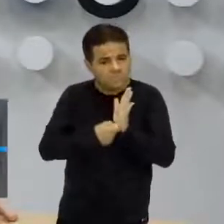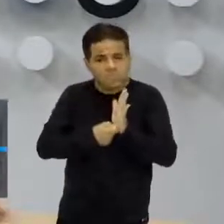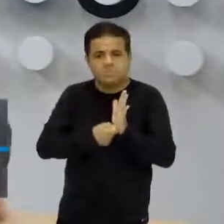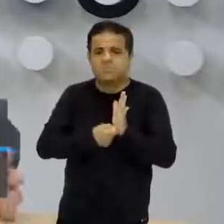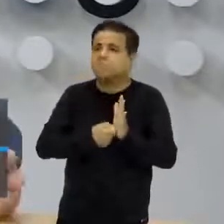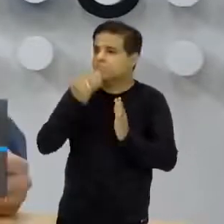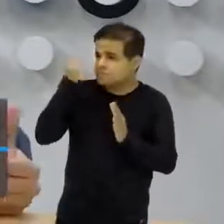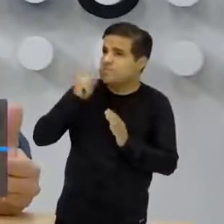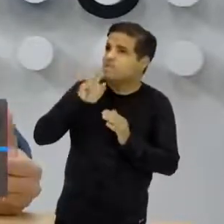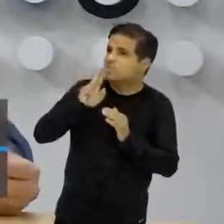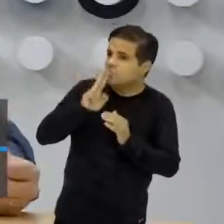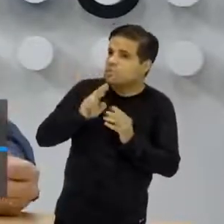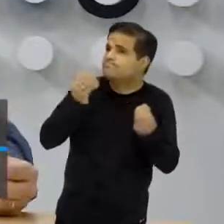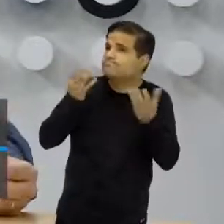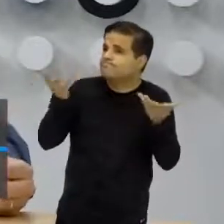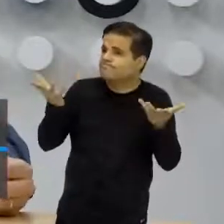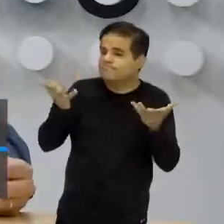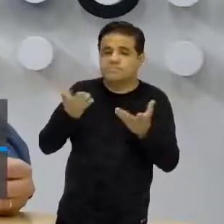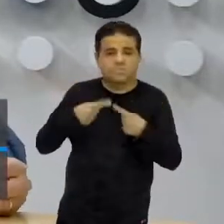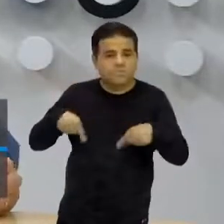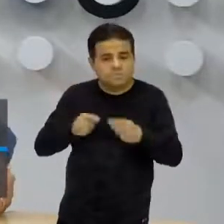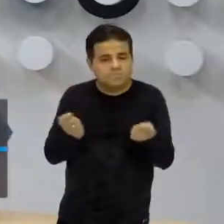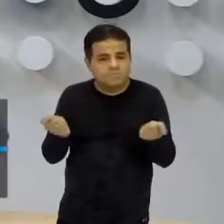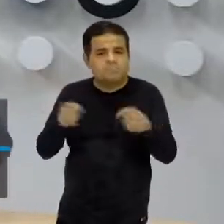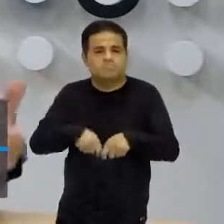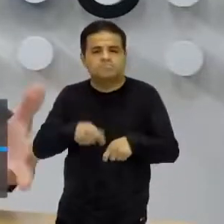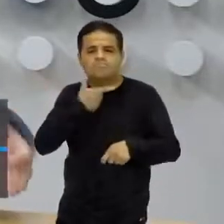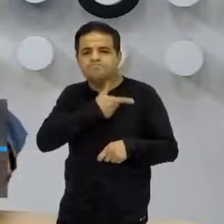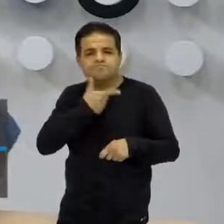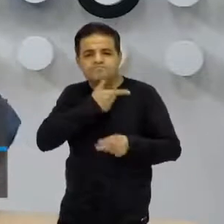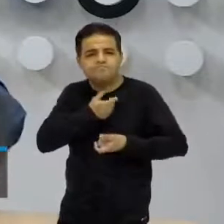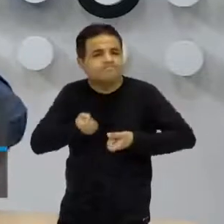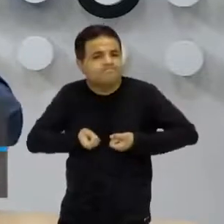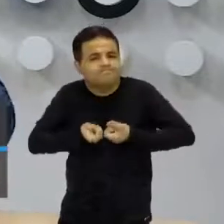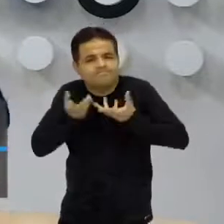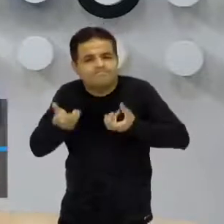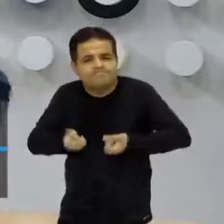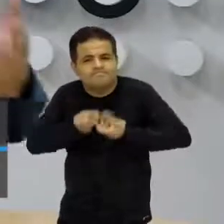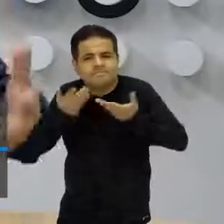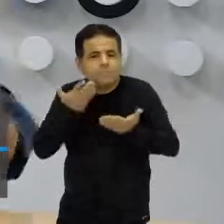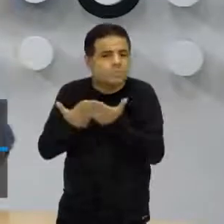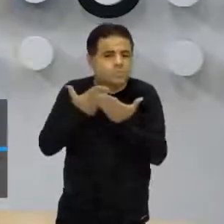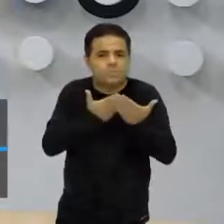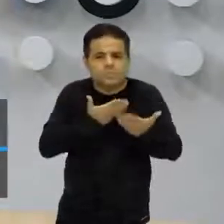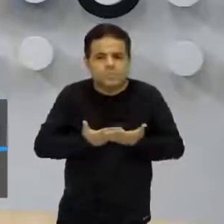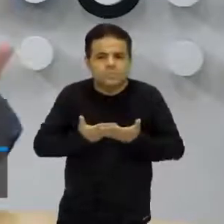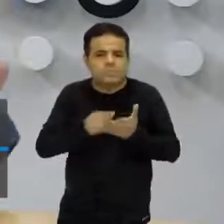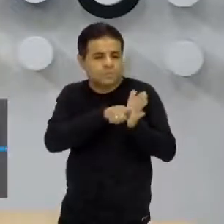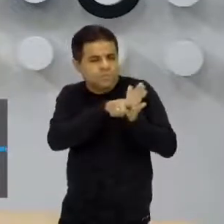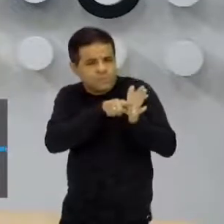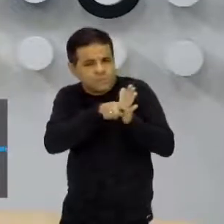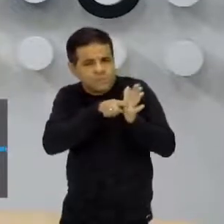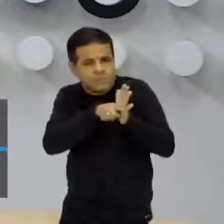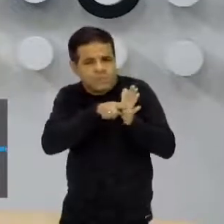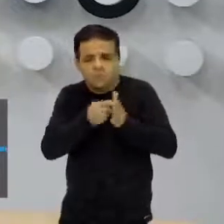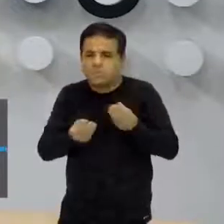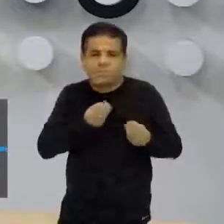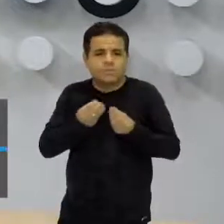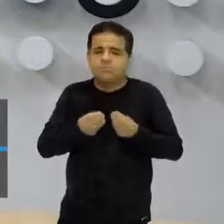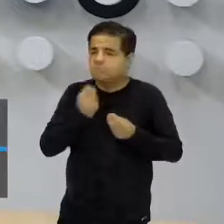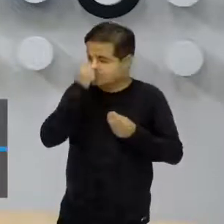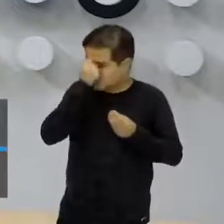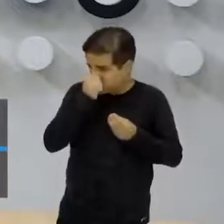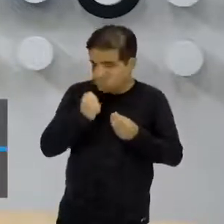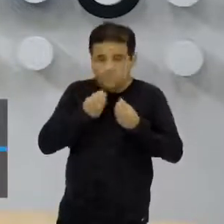meu Deus, será que eu não sei responder? Como é que a gente consegue essas informações de estudos, de pesquisas? Como é que a gente